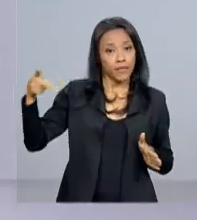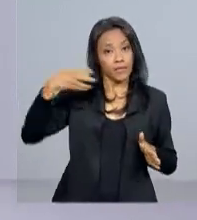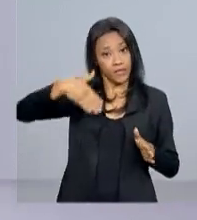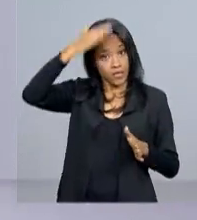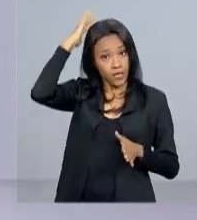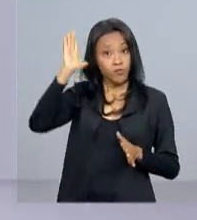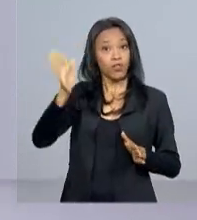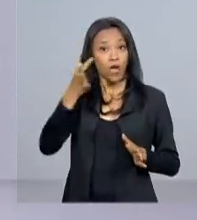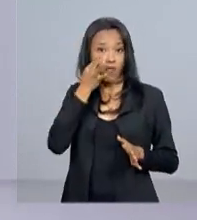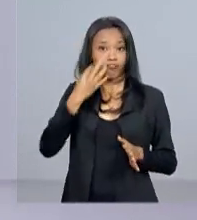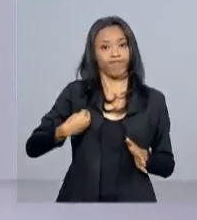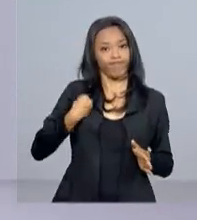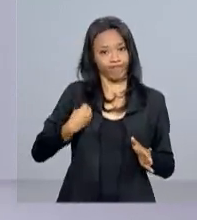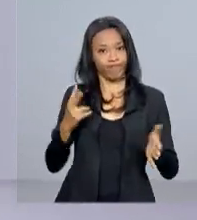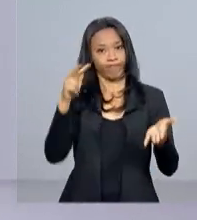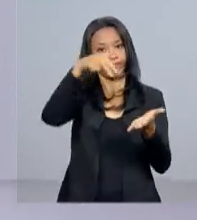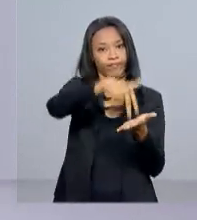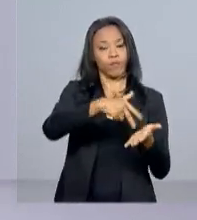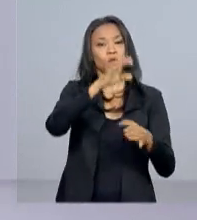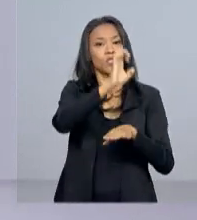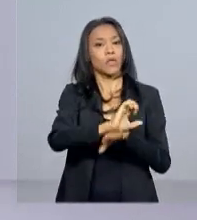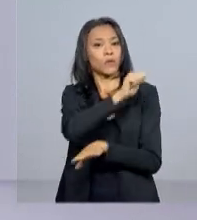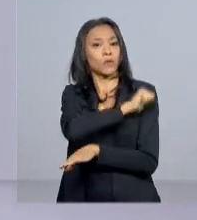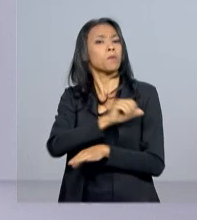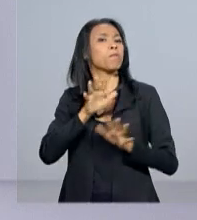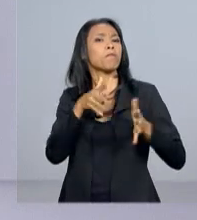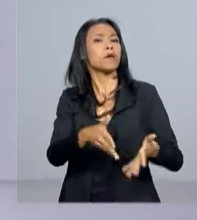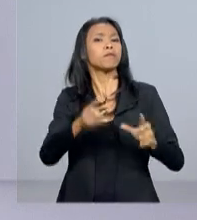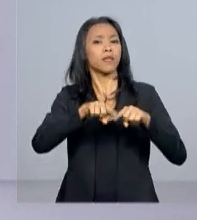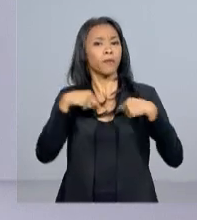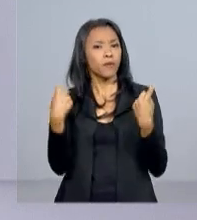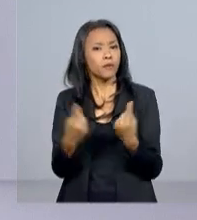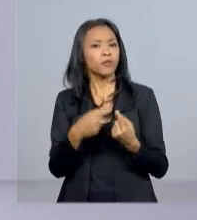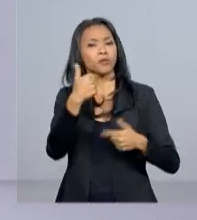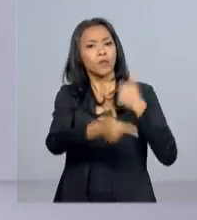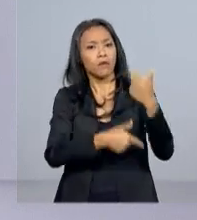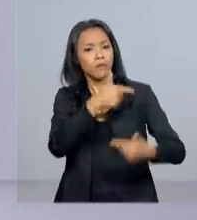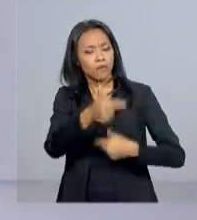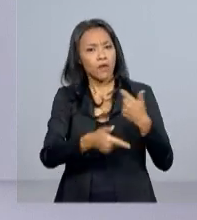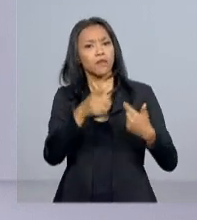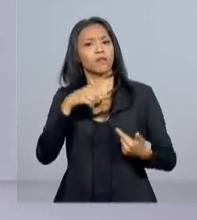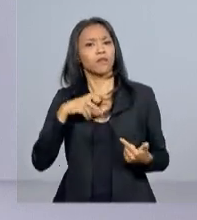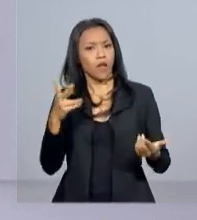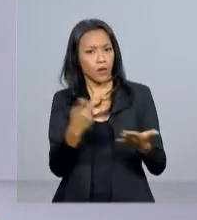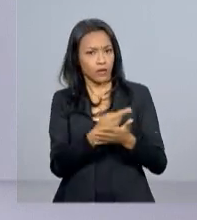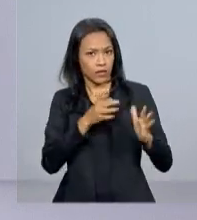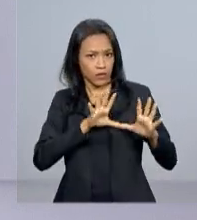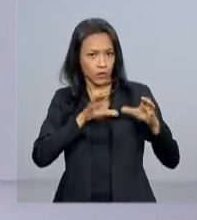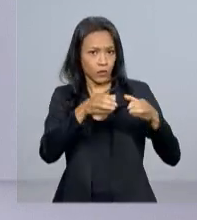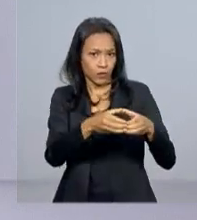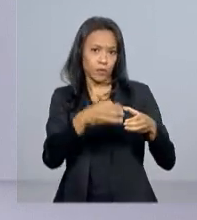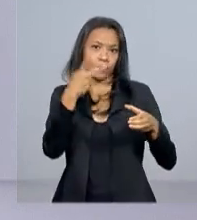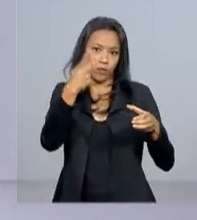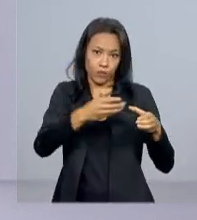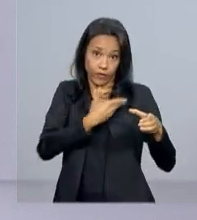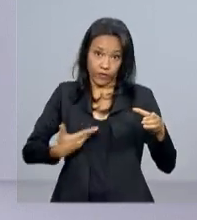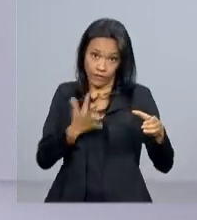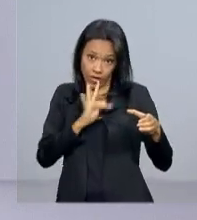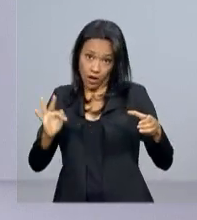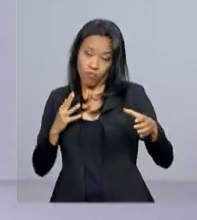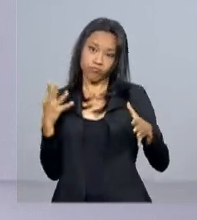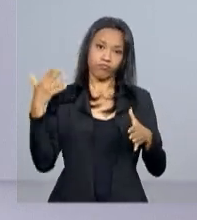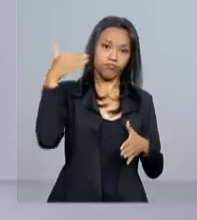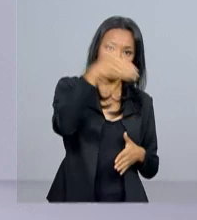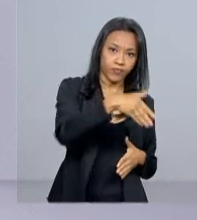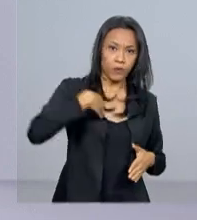Rio de Janeiro para participar de uma reunião de acompanhamento da Intervenção Federal na Segurança do Estado. Hoje pela manhã, o general Barros, que é